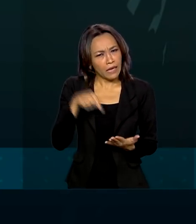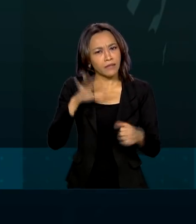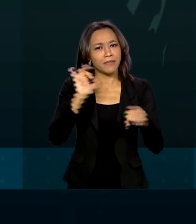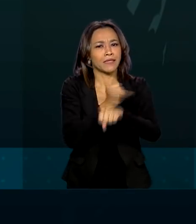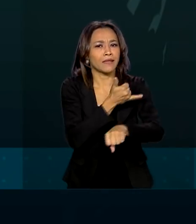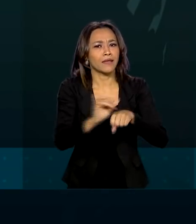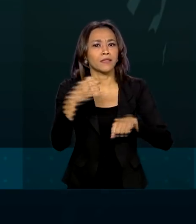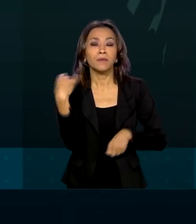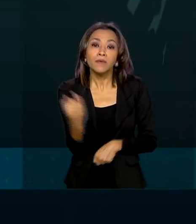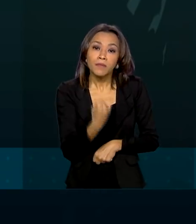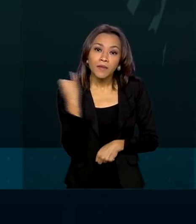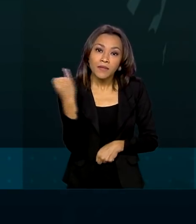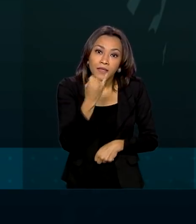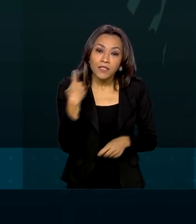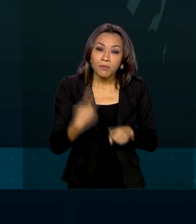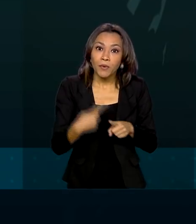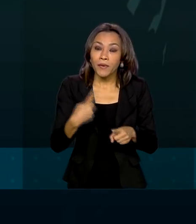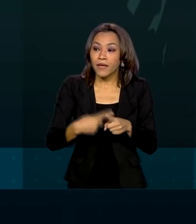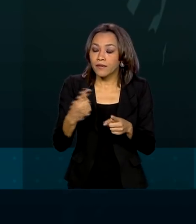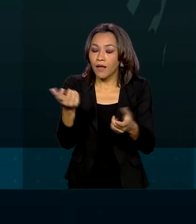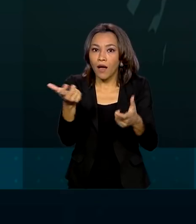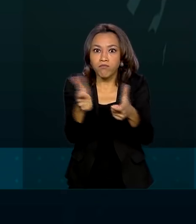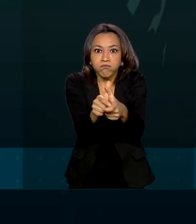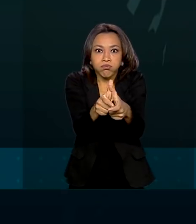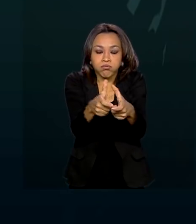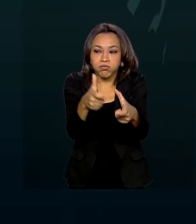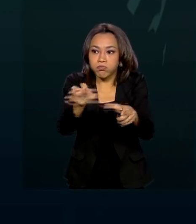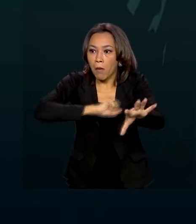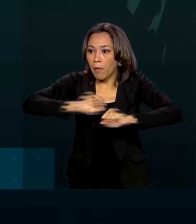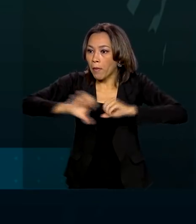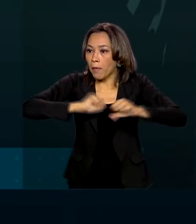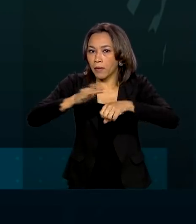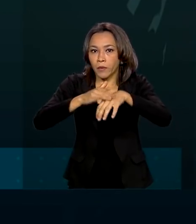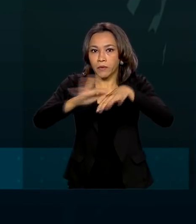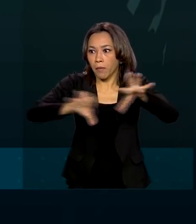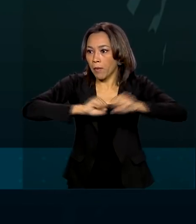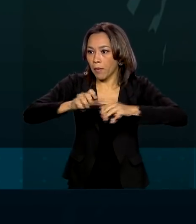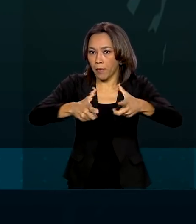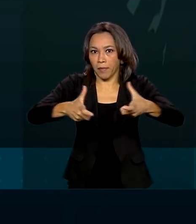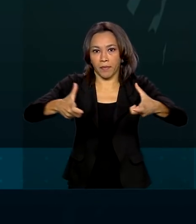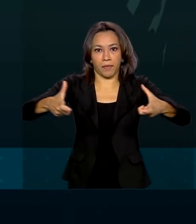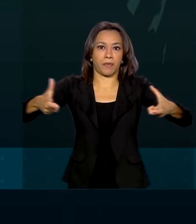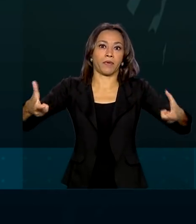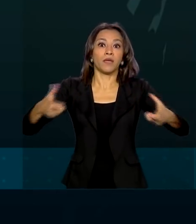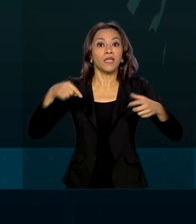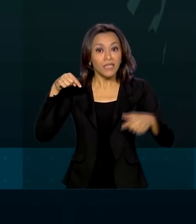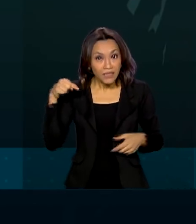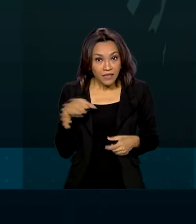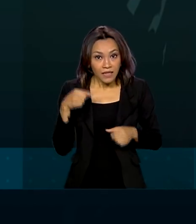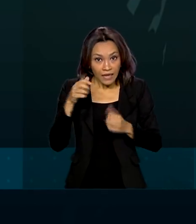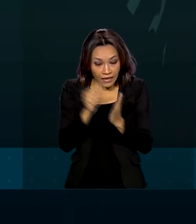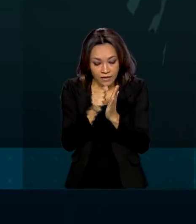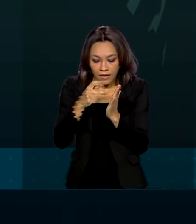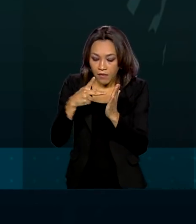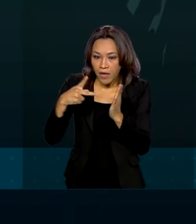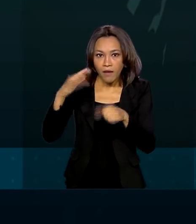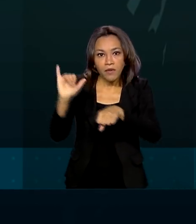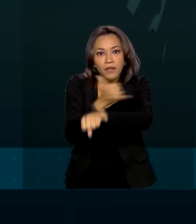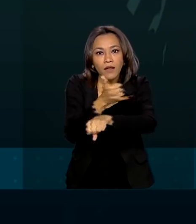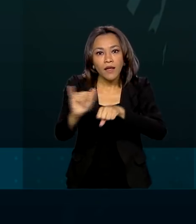agilizar, uma vez que a demanda tem sido muito grande. E vai contribuir para os profissionais terem um